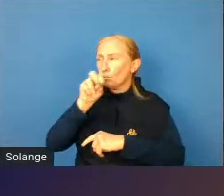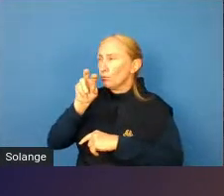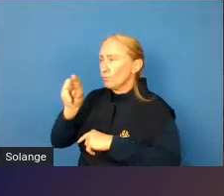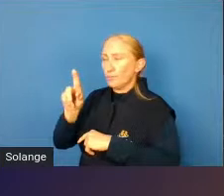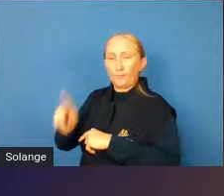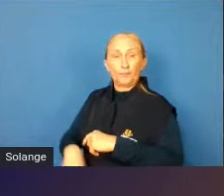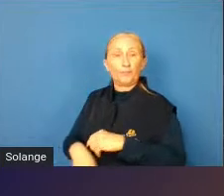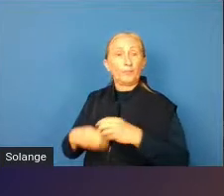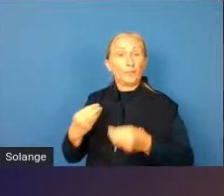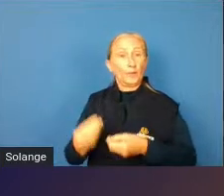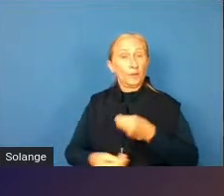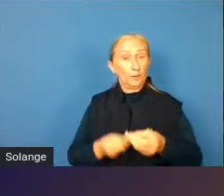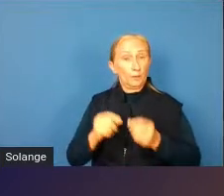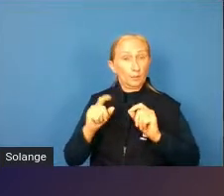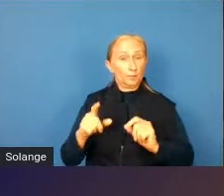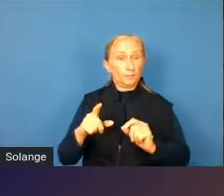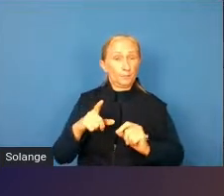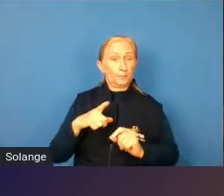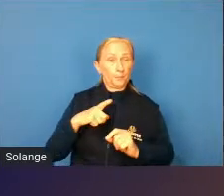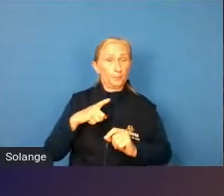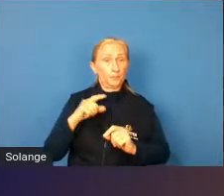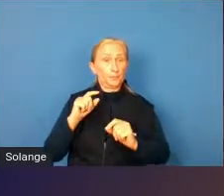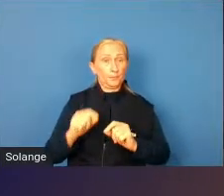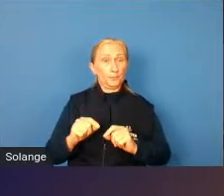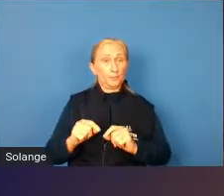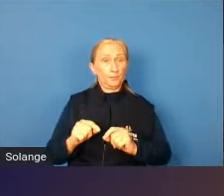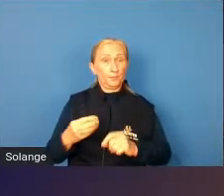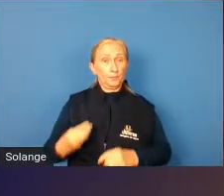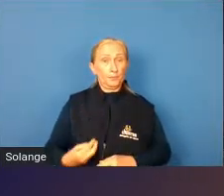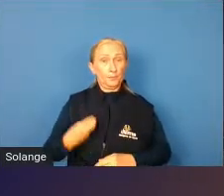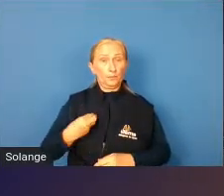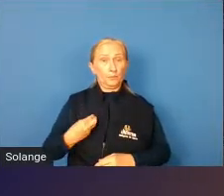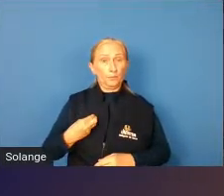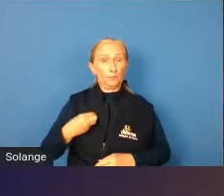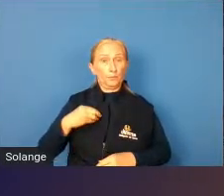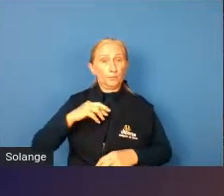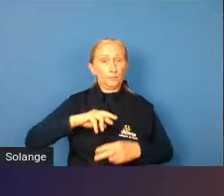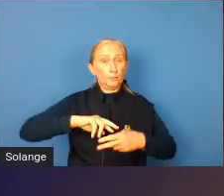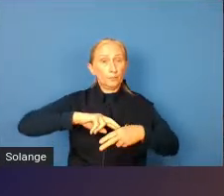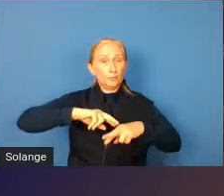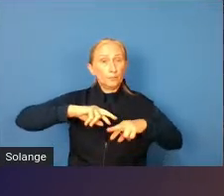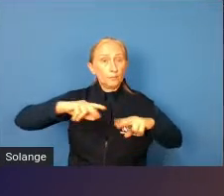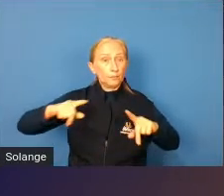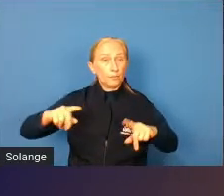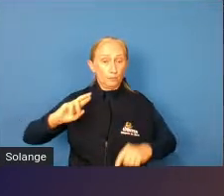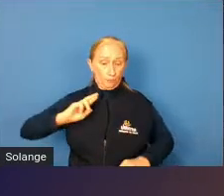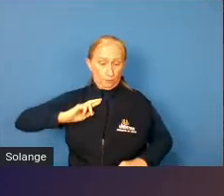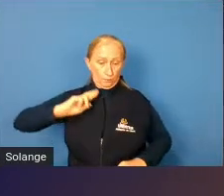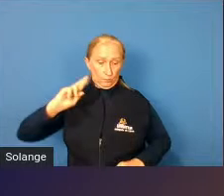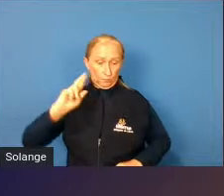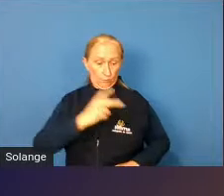Sobre o fato, sobre a questão das existências transgressoras, esse corpo transexual, a